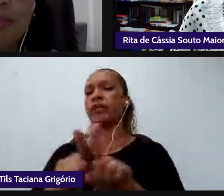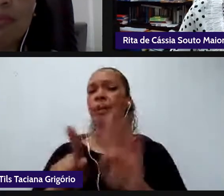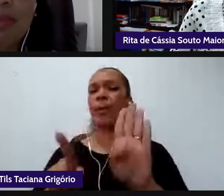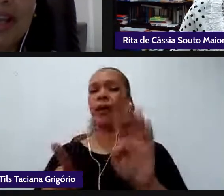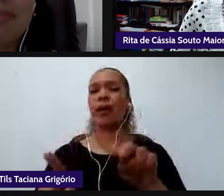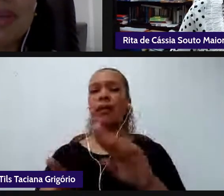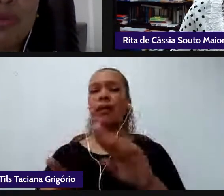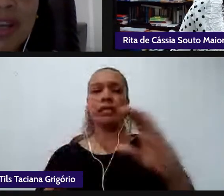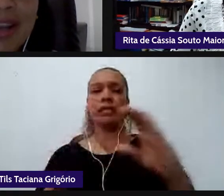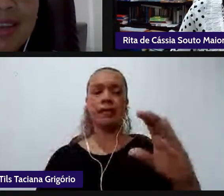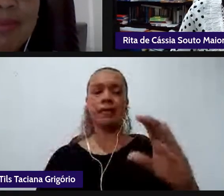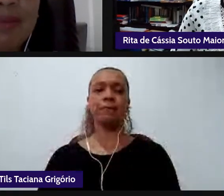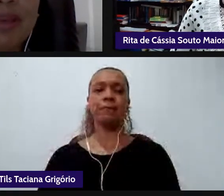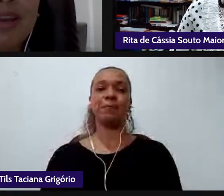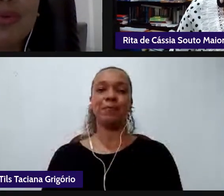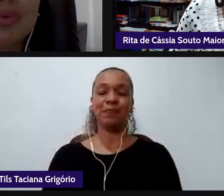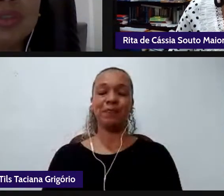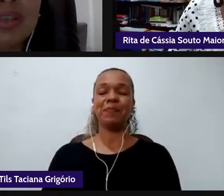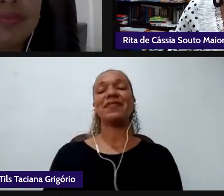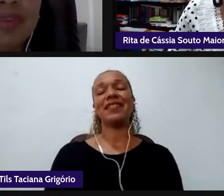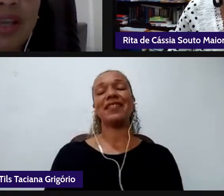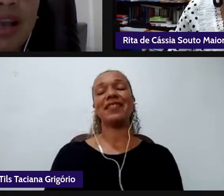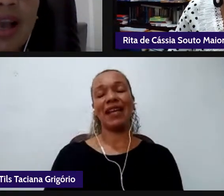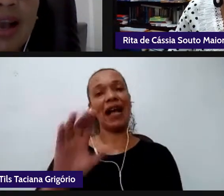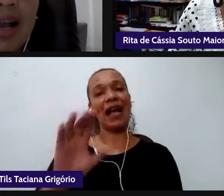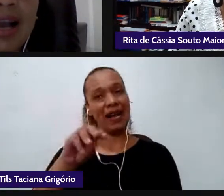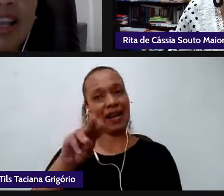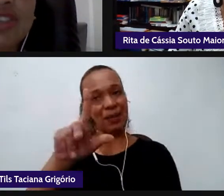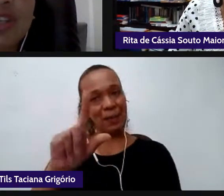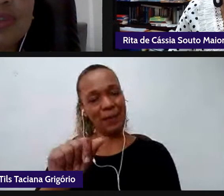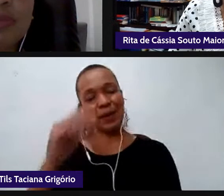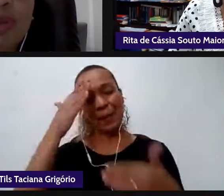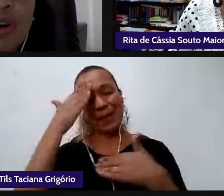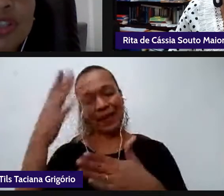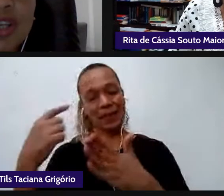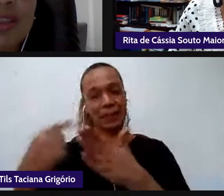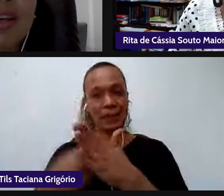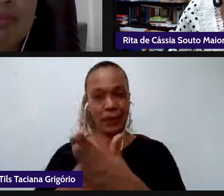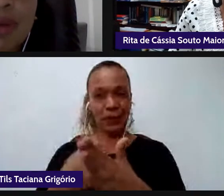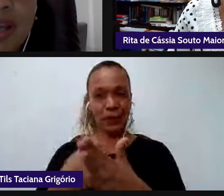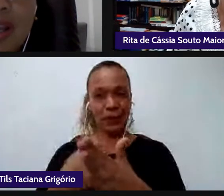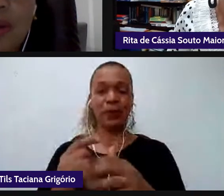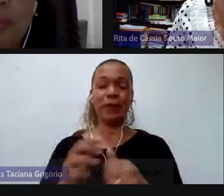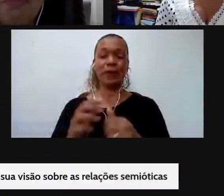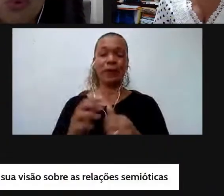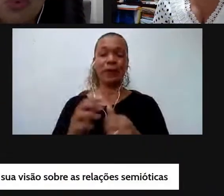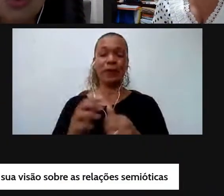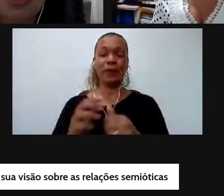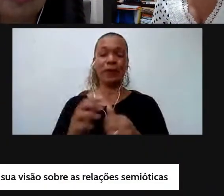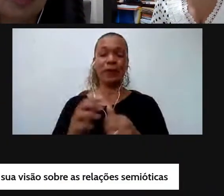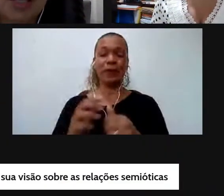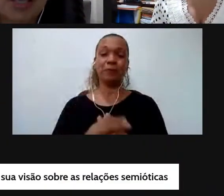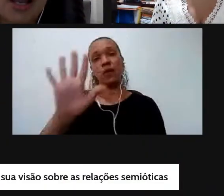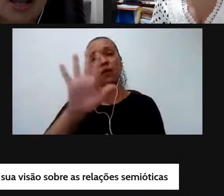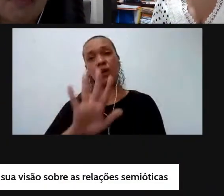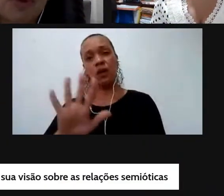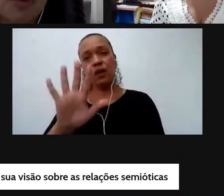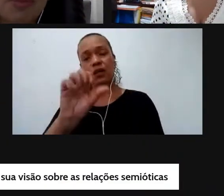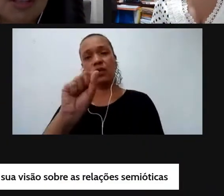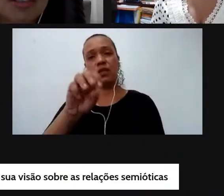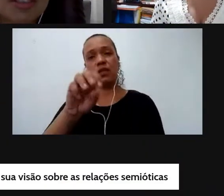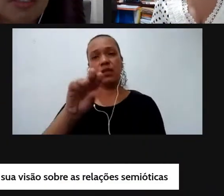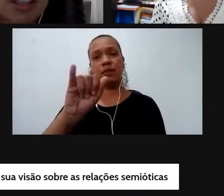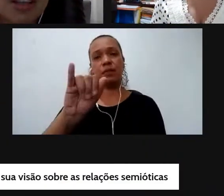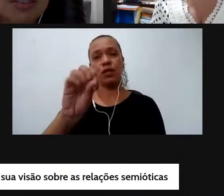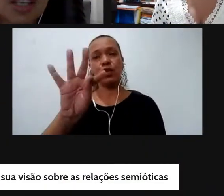bem Camila obrigada pela pergunta a questão semiótica também é um ponto que a